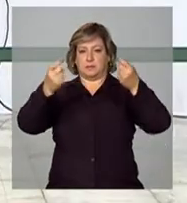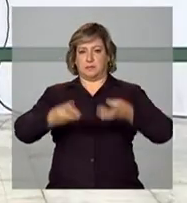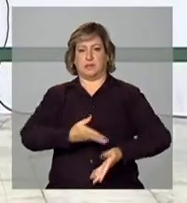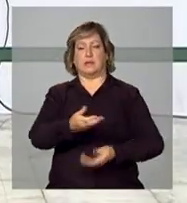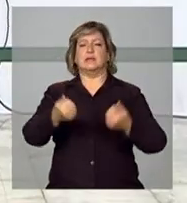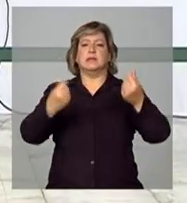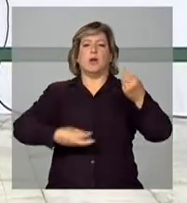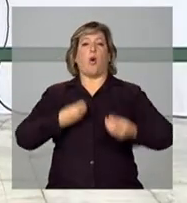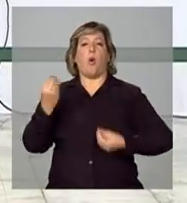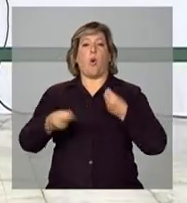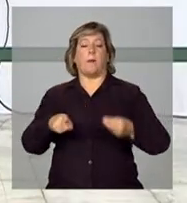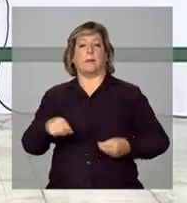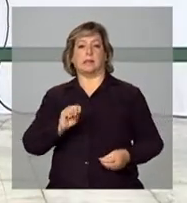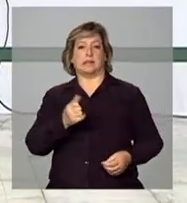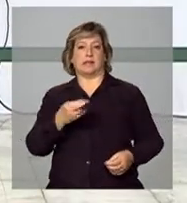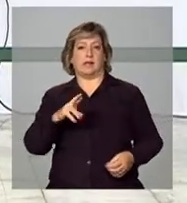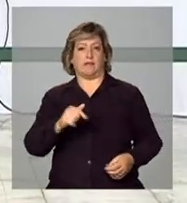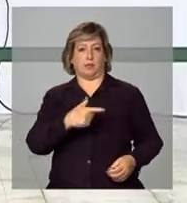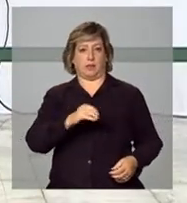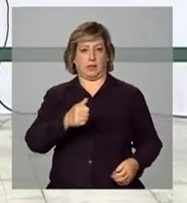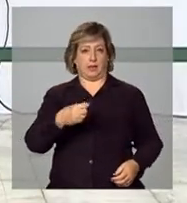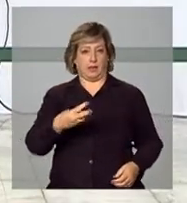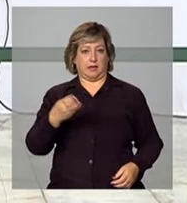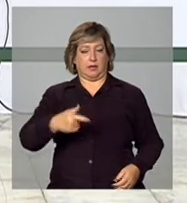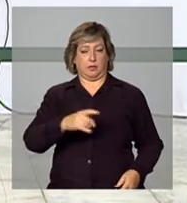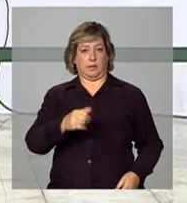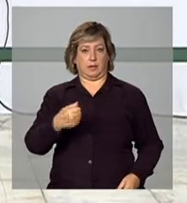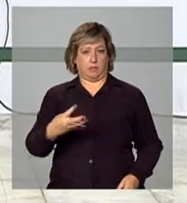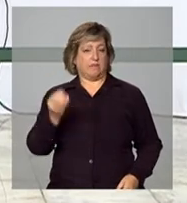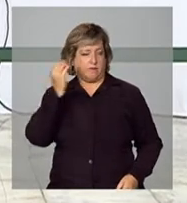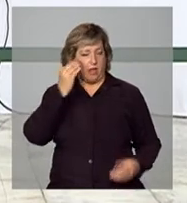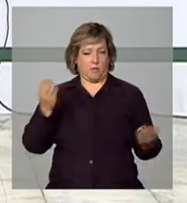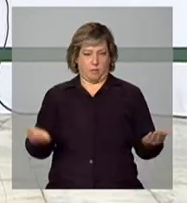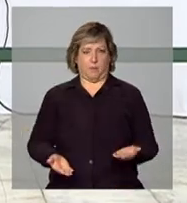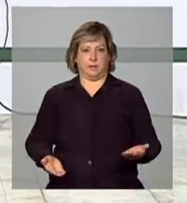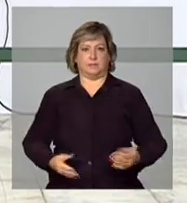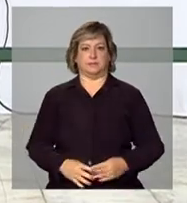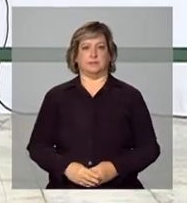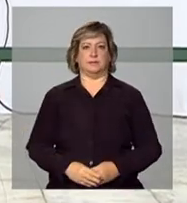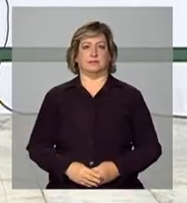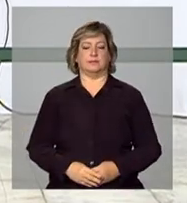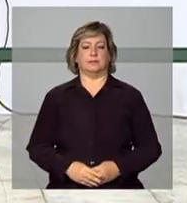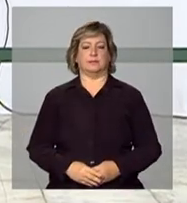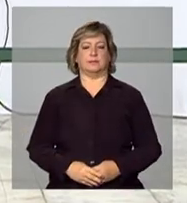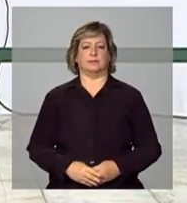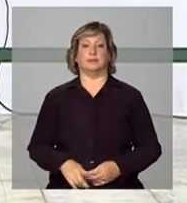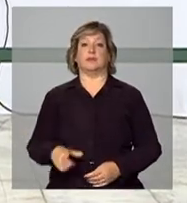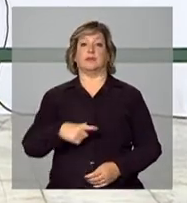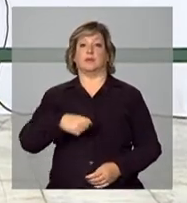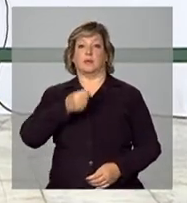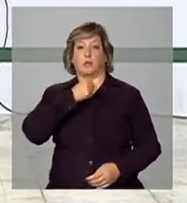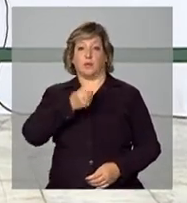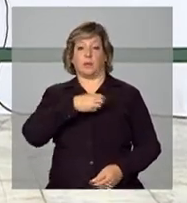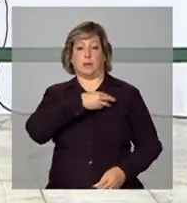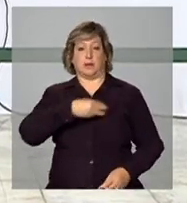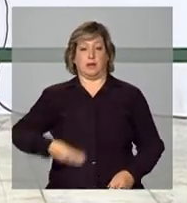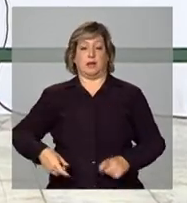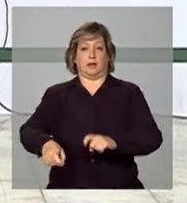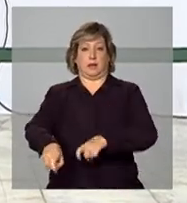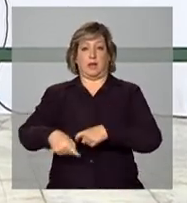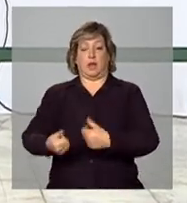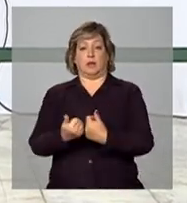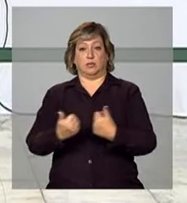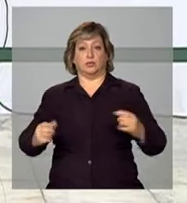detalhar o Plano Agrícola-Pecuário 2013-2014. Acompanhe. Interrompemos entrevista com o Ministro da Agricultura e os